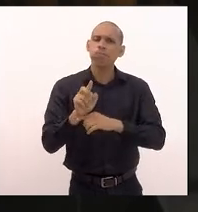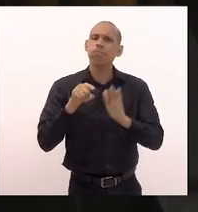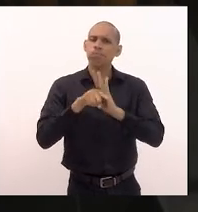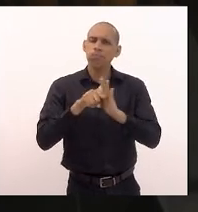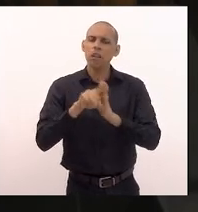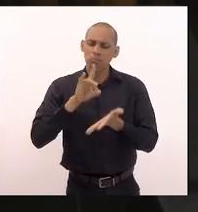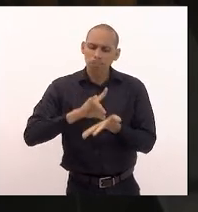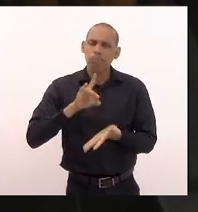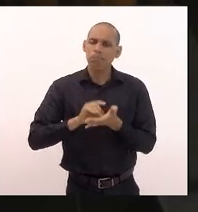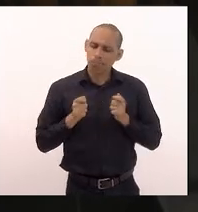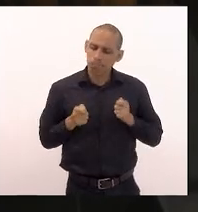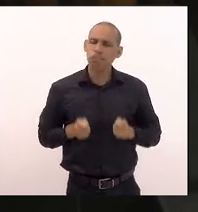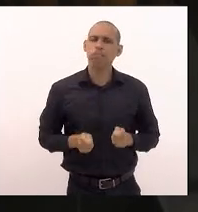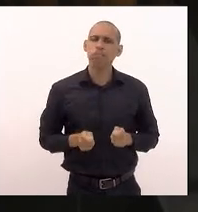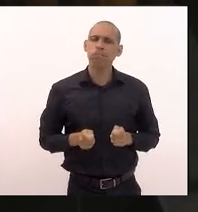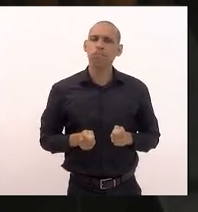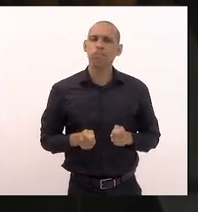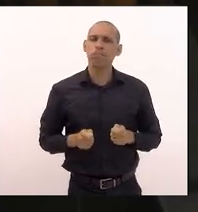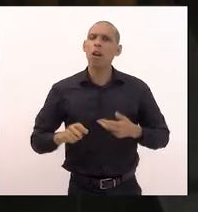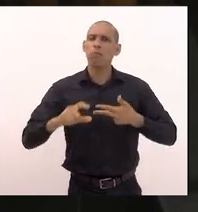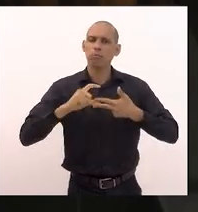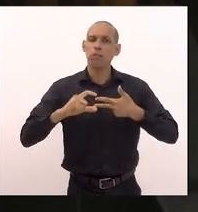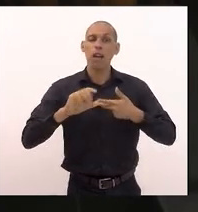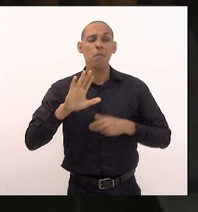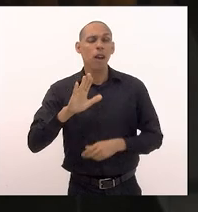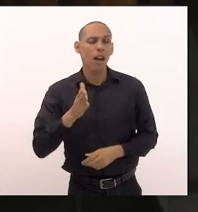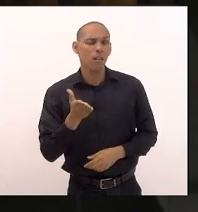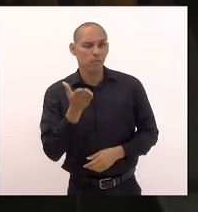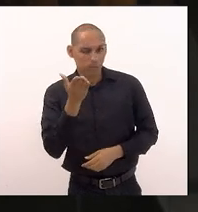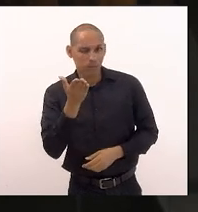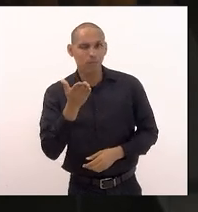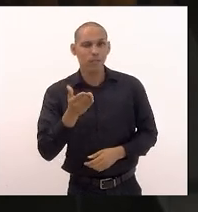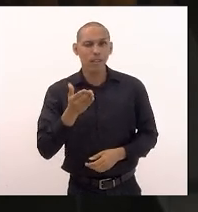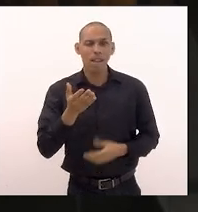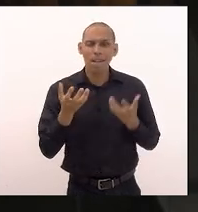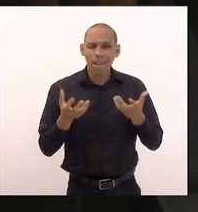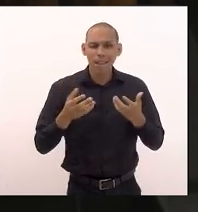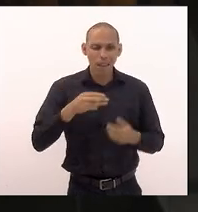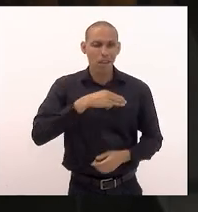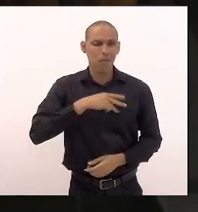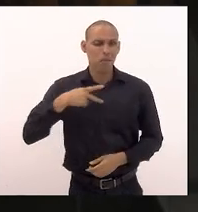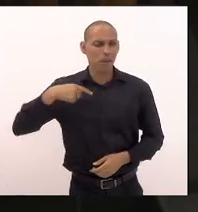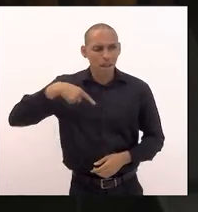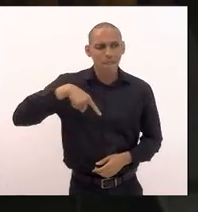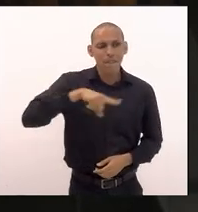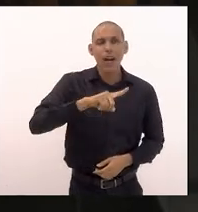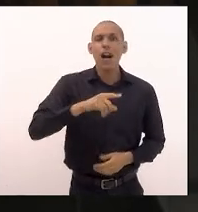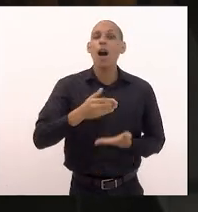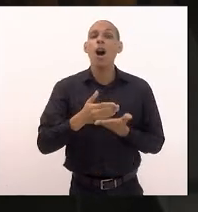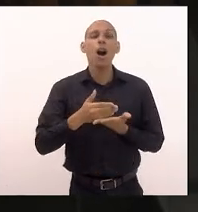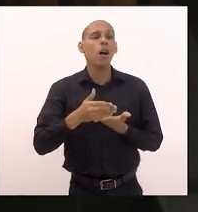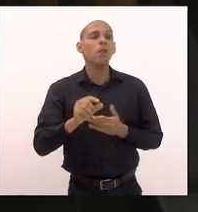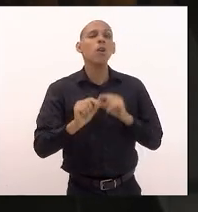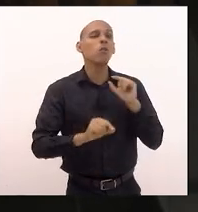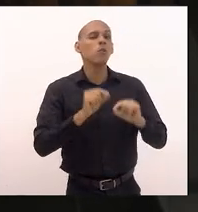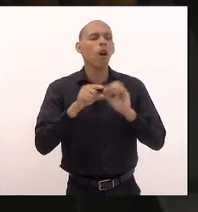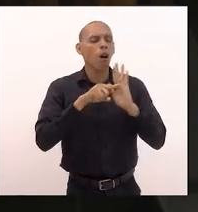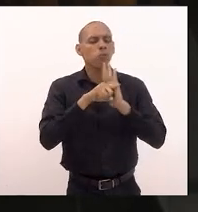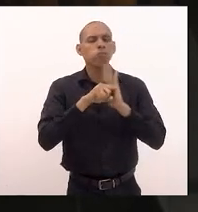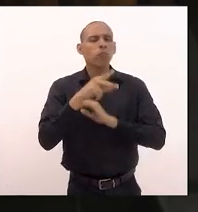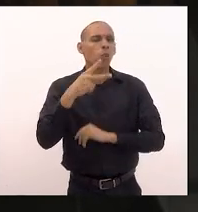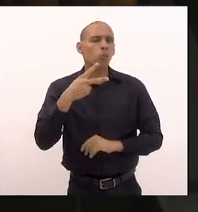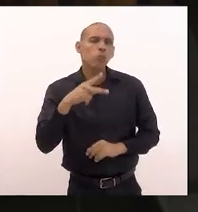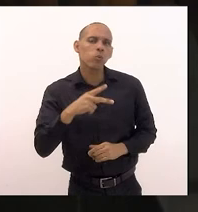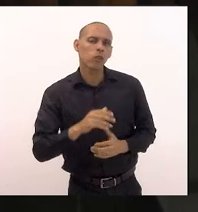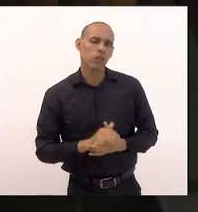veemente ao poder executivo agora já que o senhor quer tanto ir ao ministério público por que não começa a sua investigação